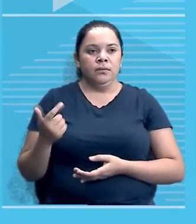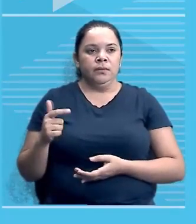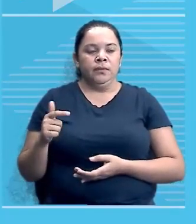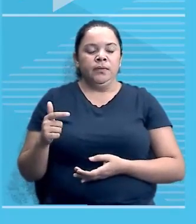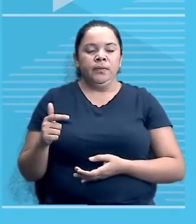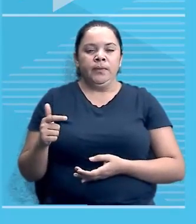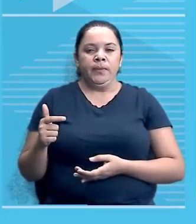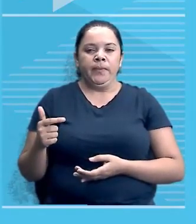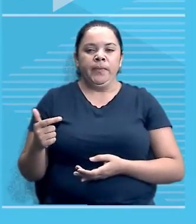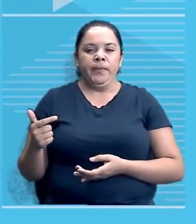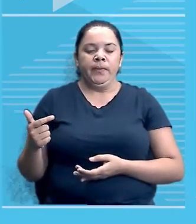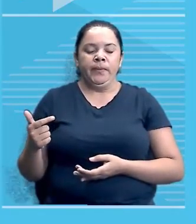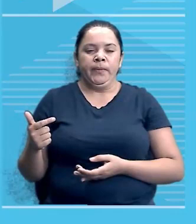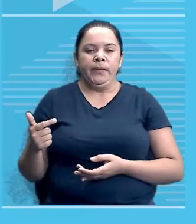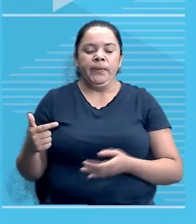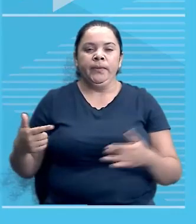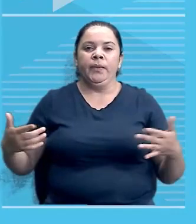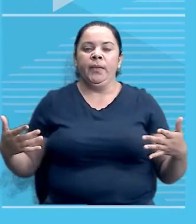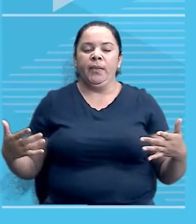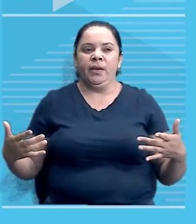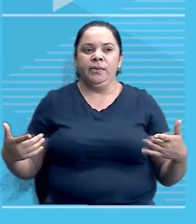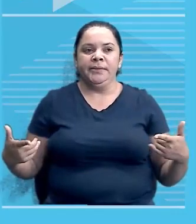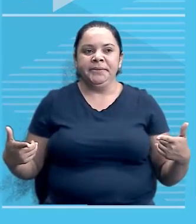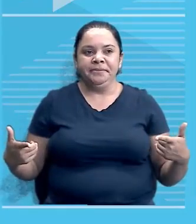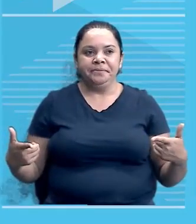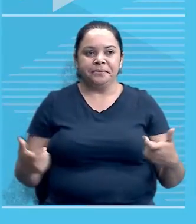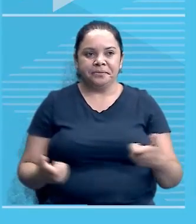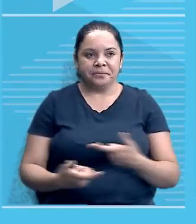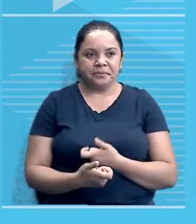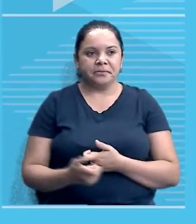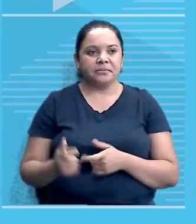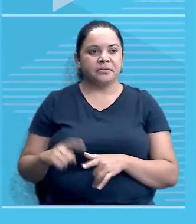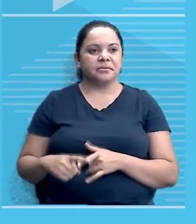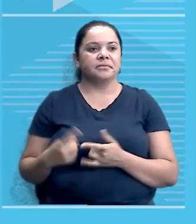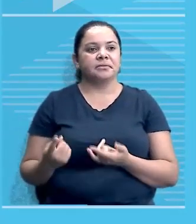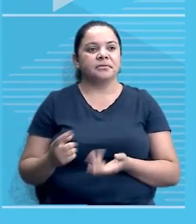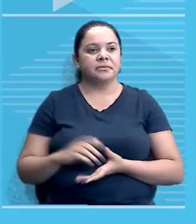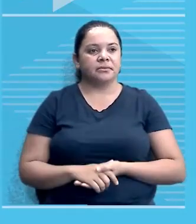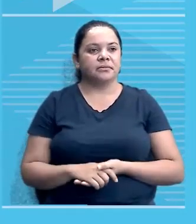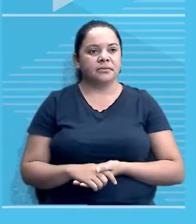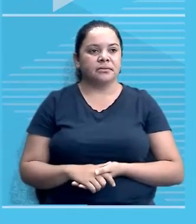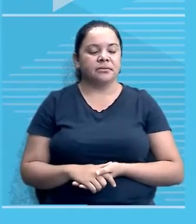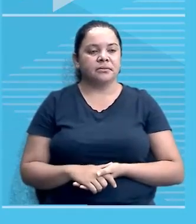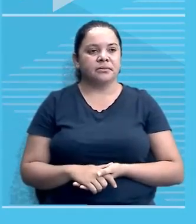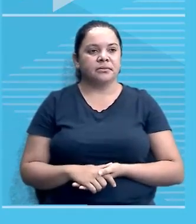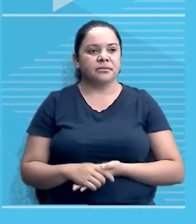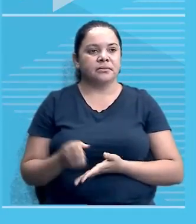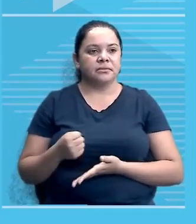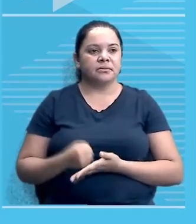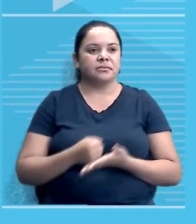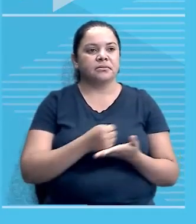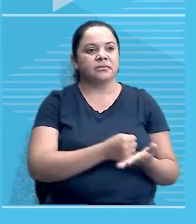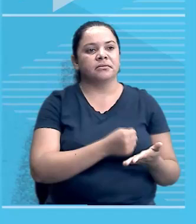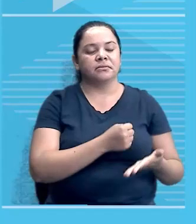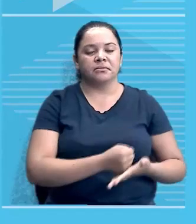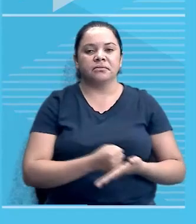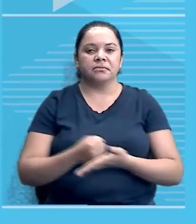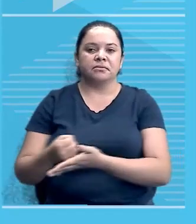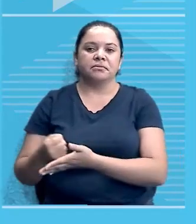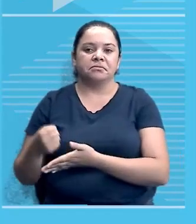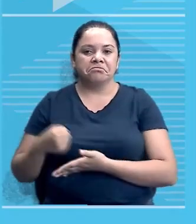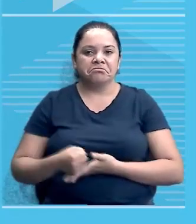diretamente. Mas, apoiando um, apoiando o outro, patrocinavam, como no caso da África.